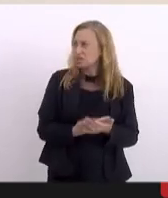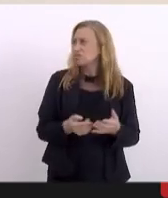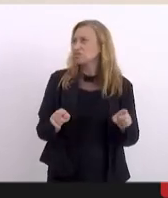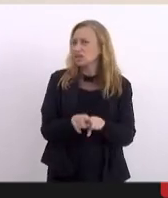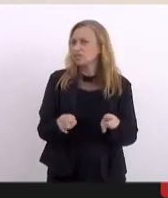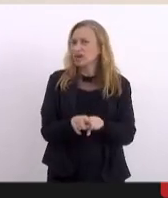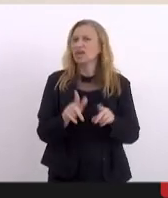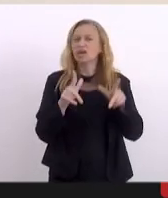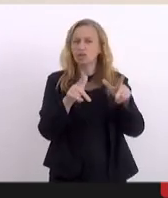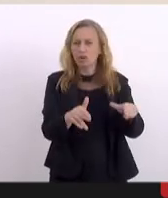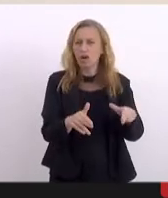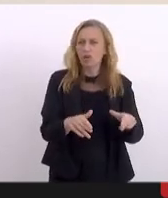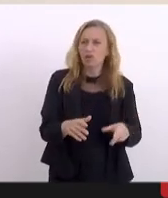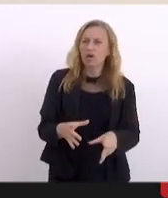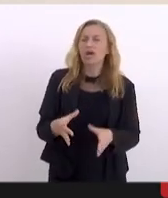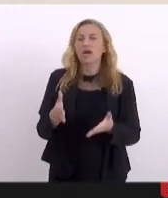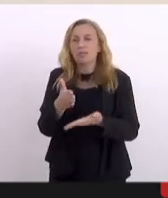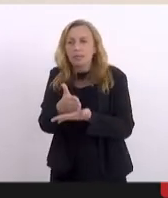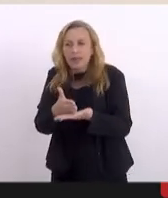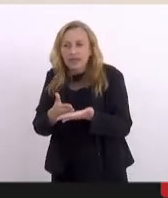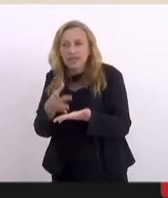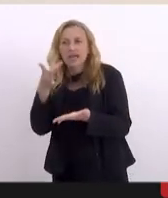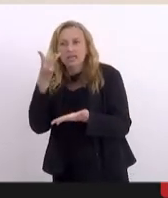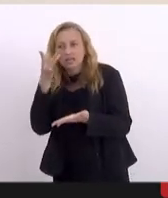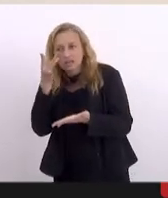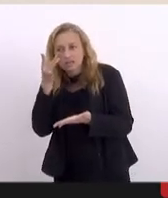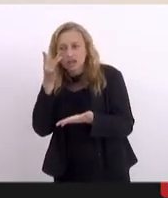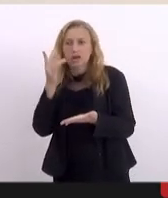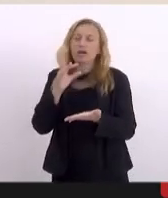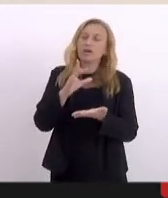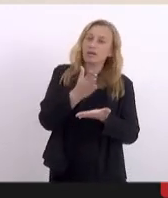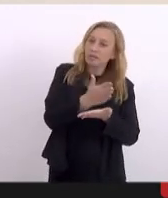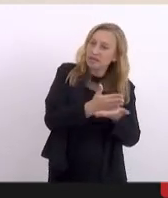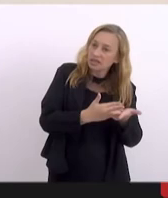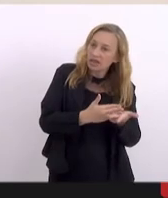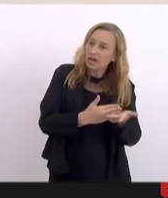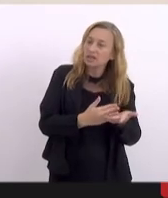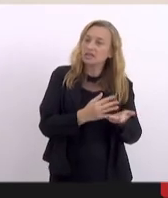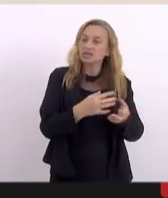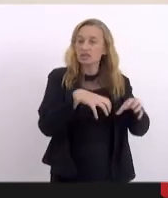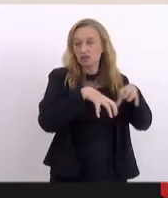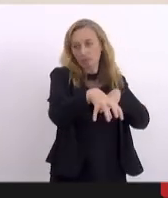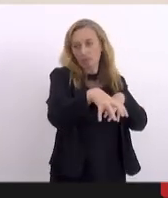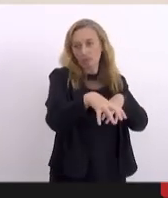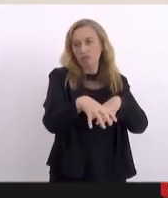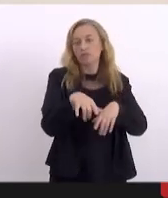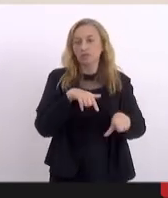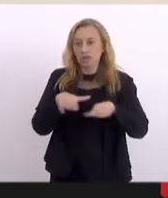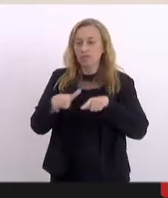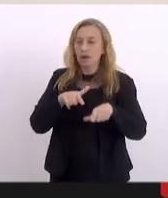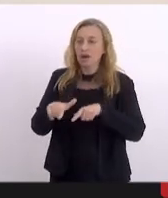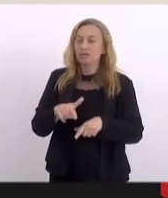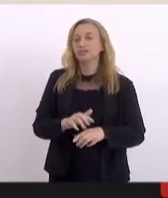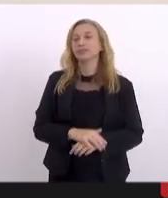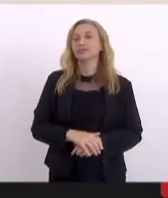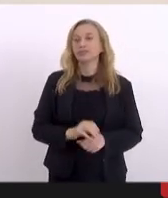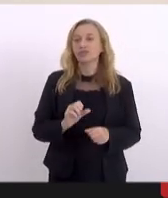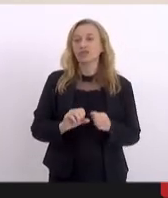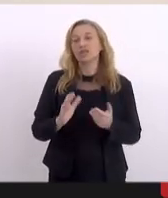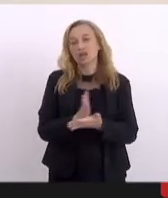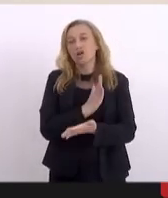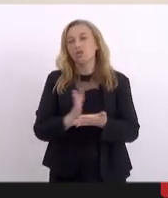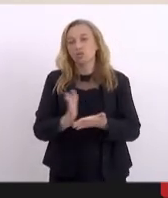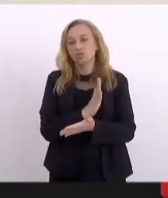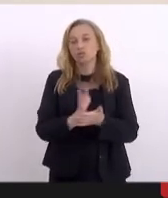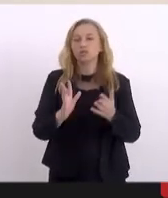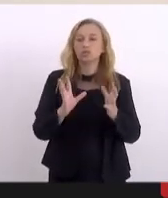retornando nas duas modalidades. Então, acho que não vai ter problema em nenhumas audiências, até mesmo que a gente tenha feito também em algumas